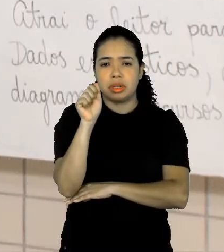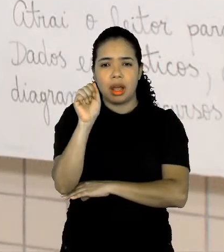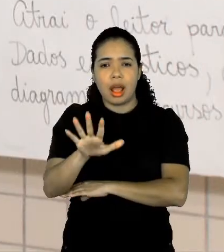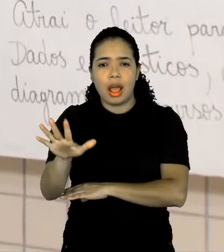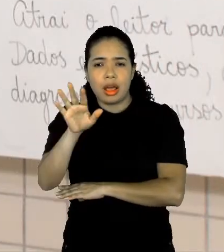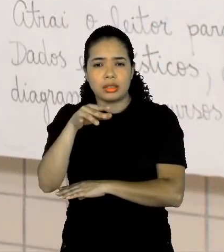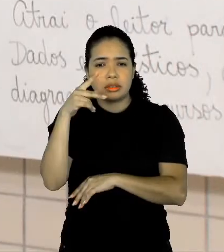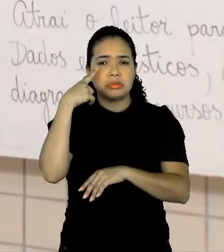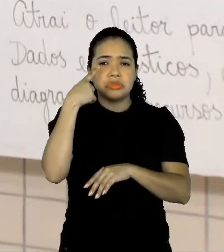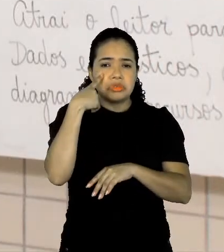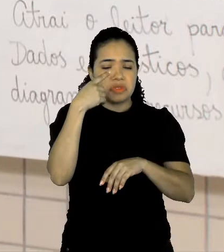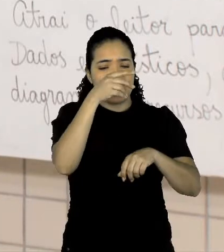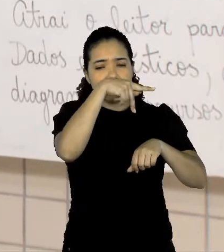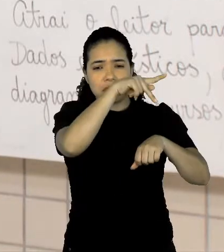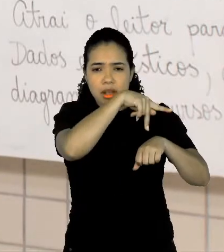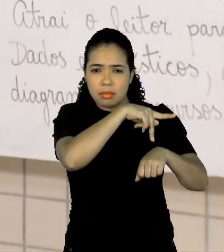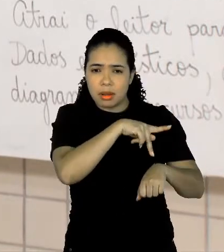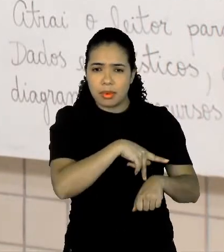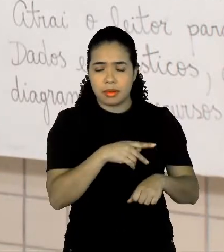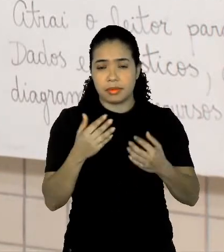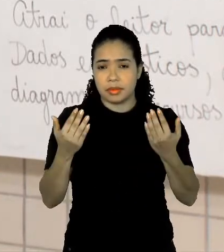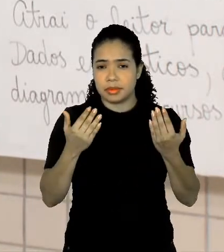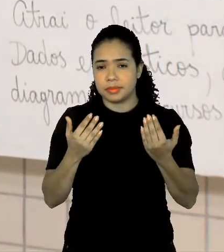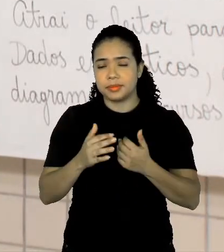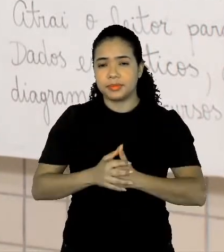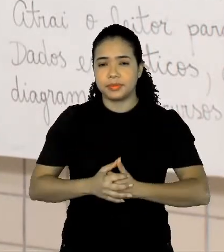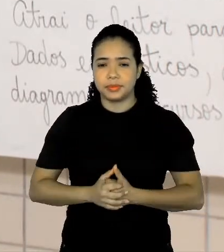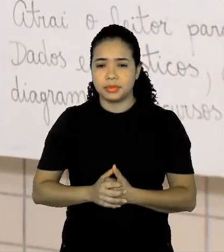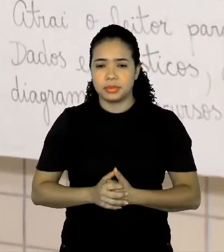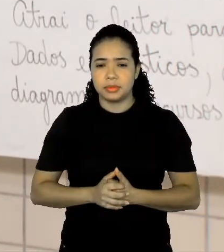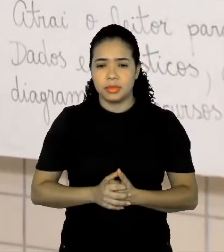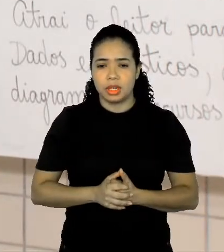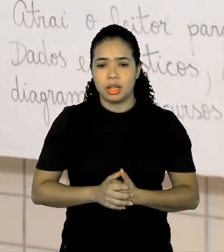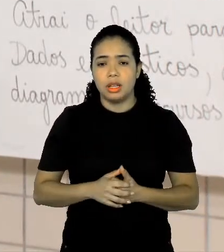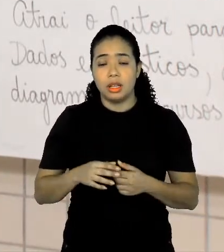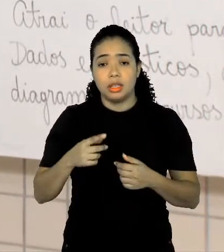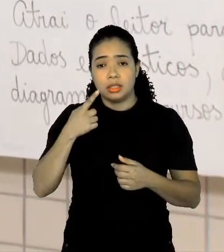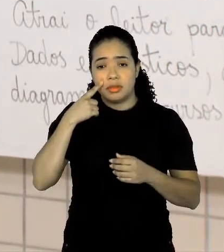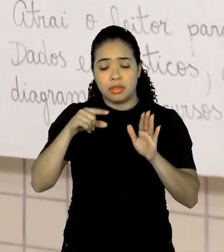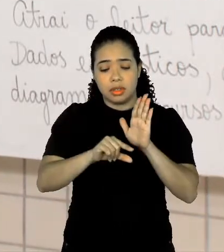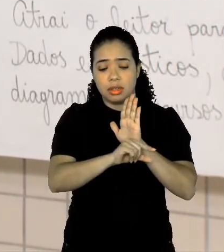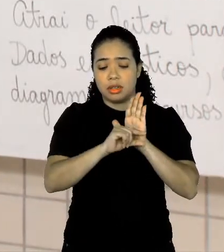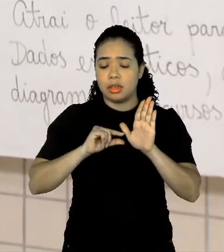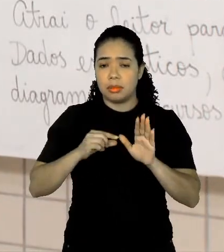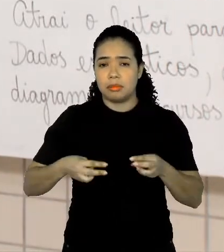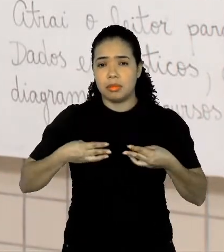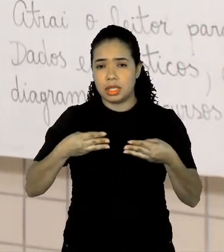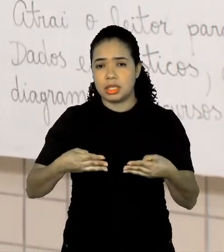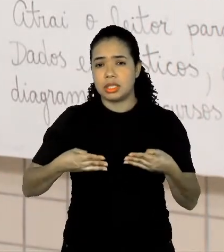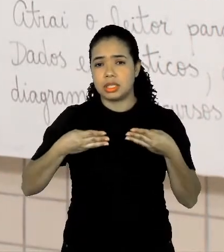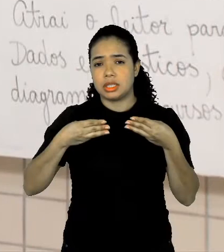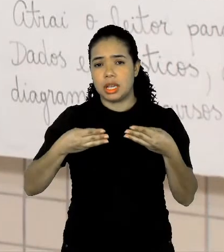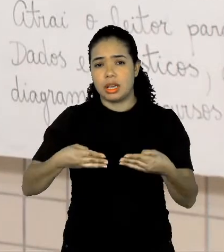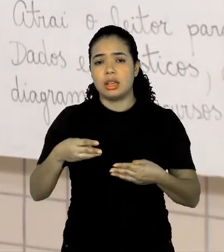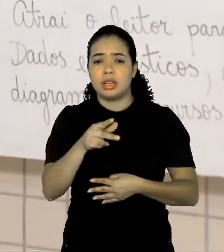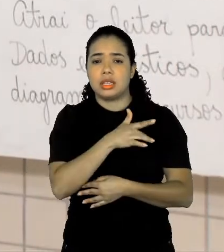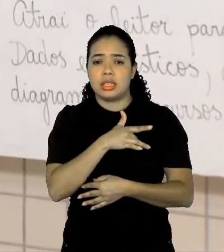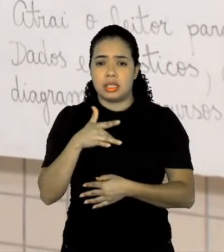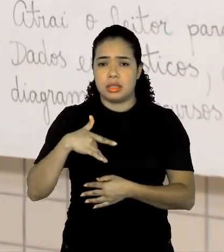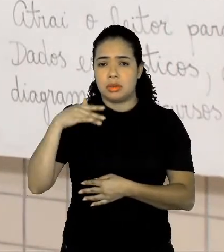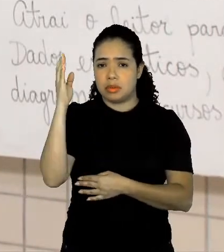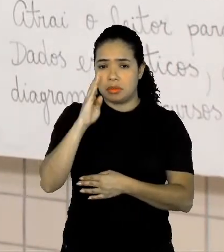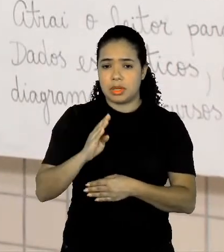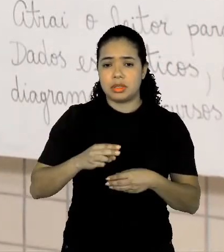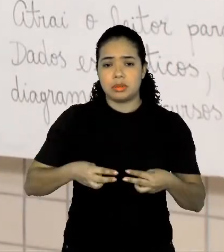o que nós vimos anterior, ele é do Poder 360 do Ministério da Saúde, tá? Tanto o Ministério da Saúde do Brasil, como o